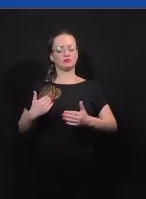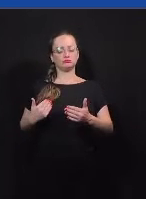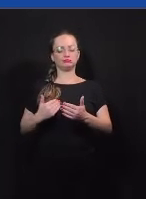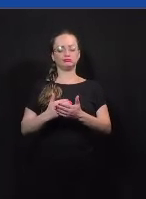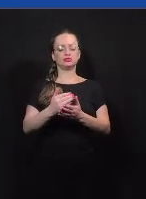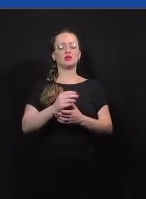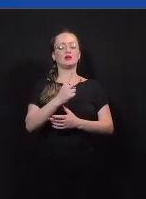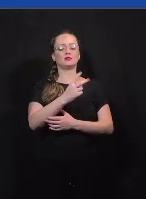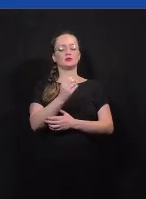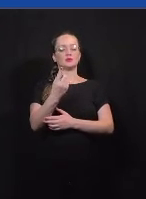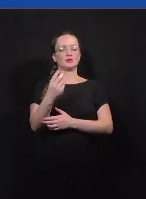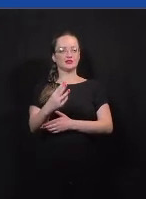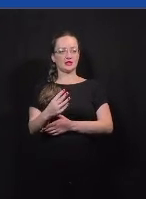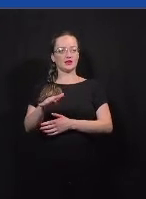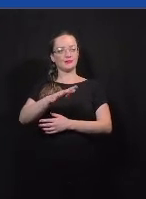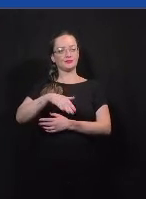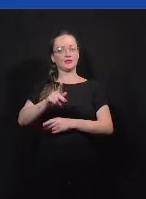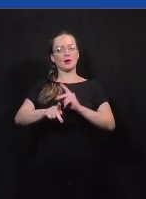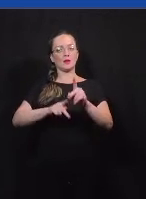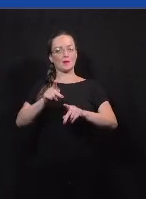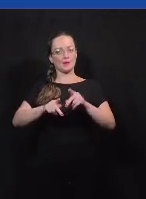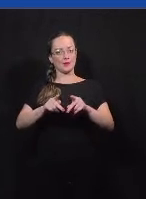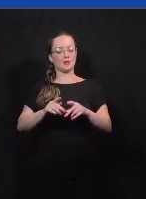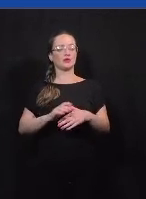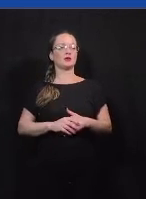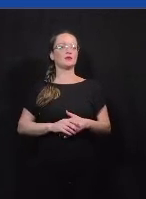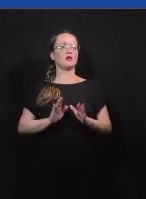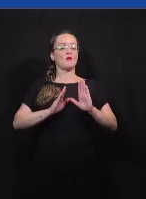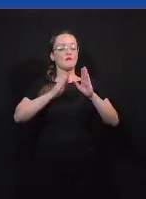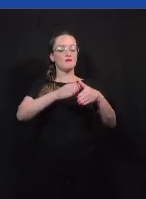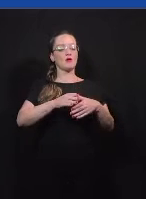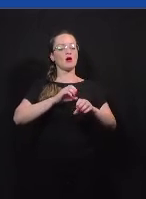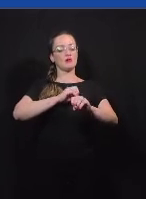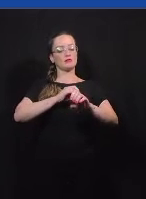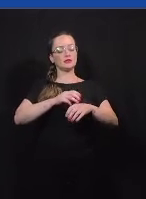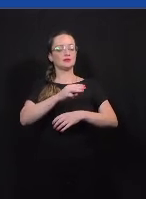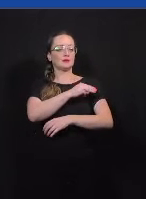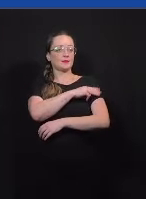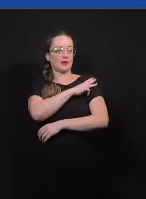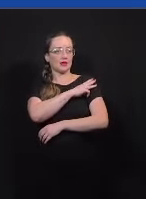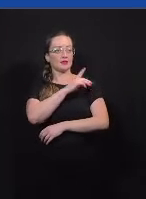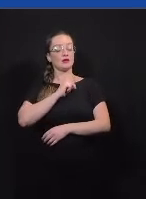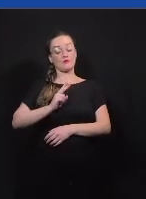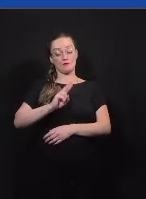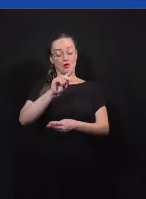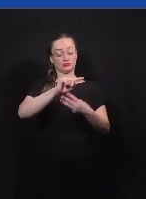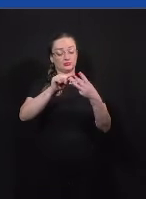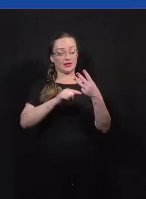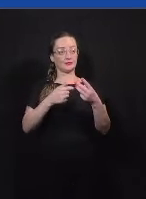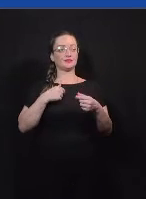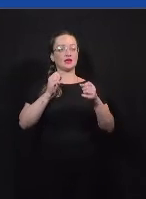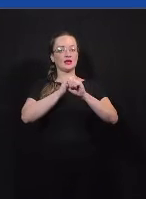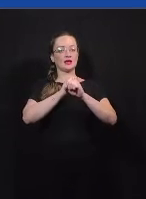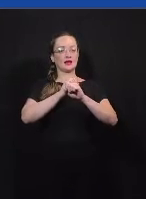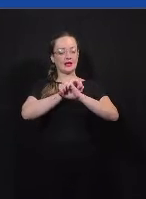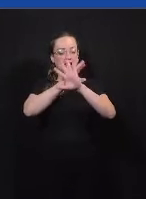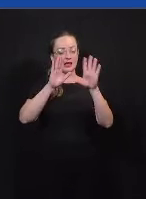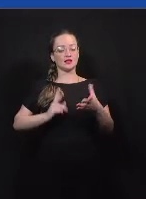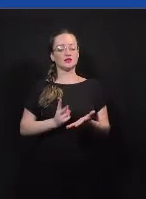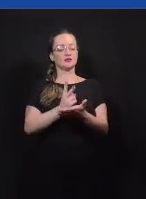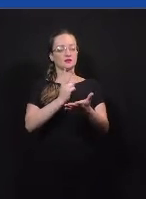Pública de Pernambuco com foco em jovens do ensino médio, tá? Nós temos três valores, que são os de transparência em todos os momentos,